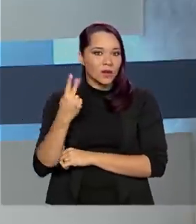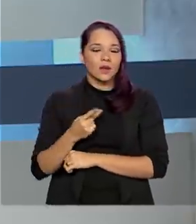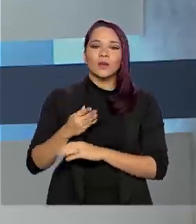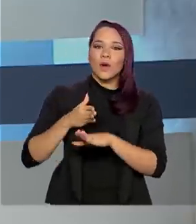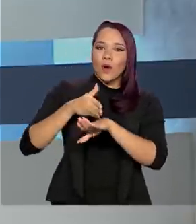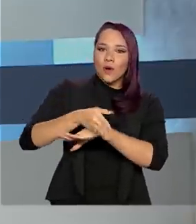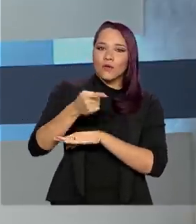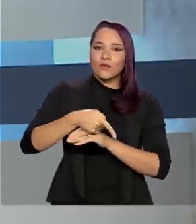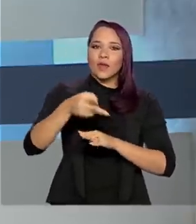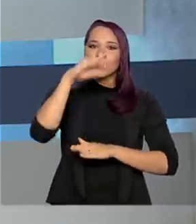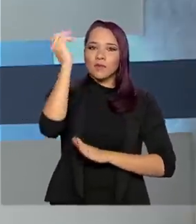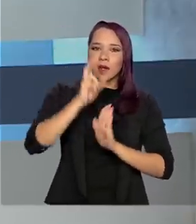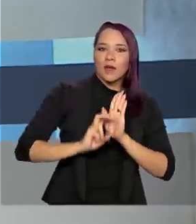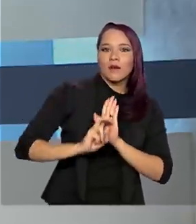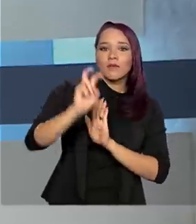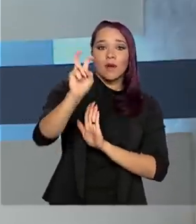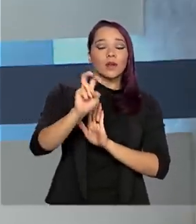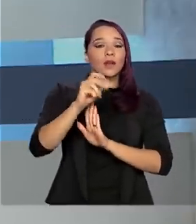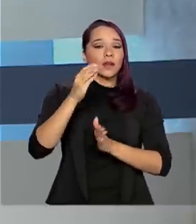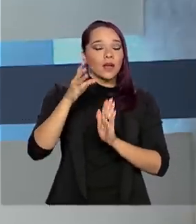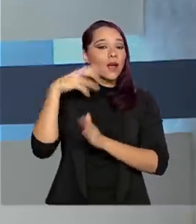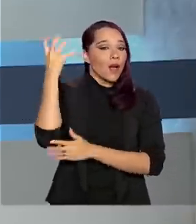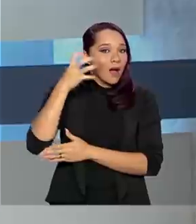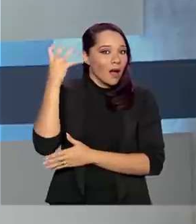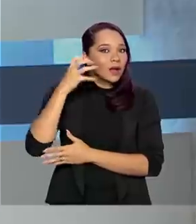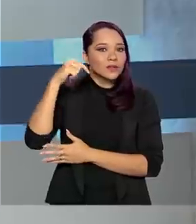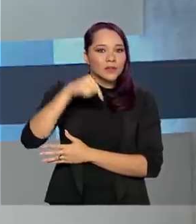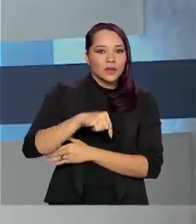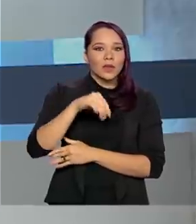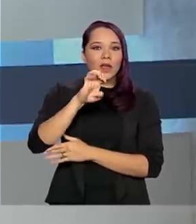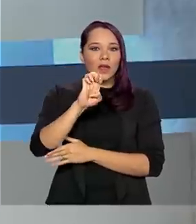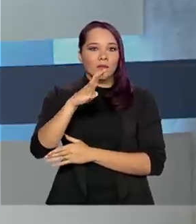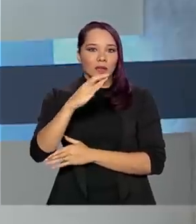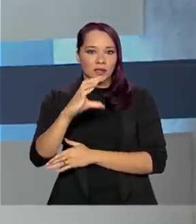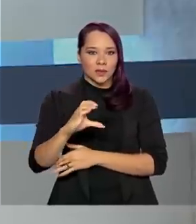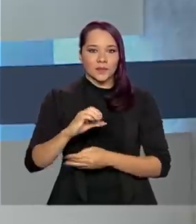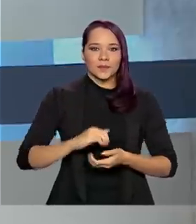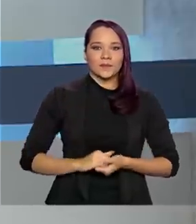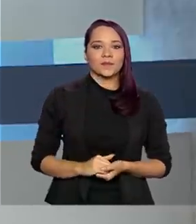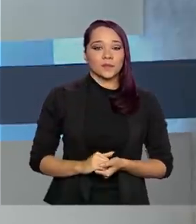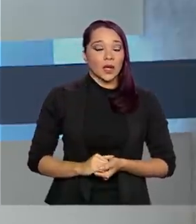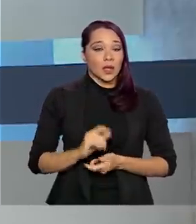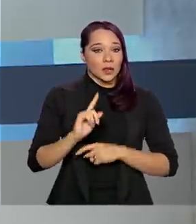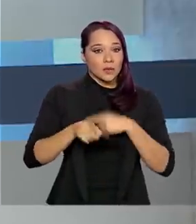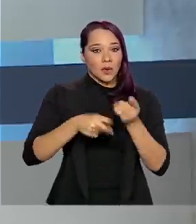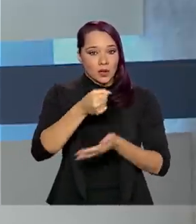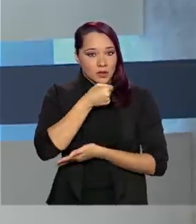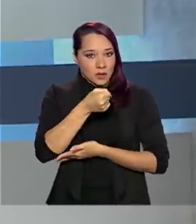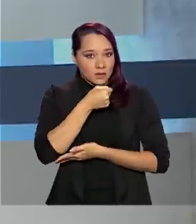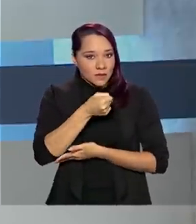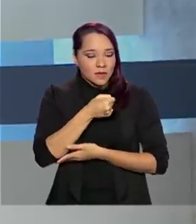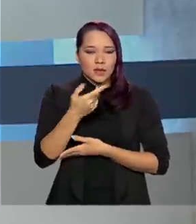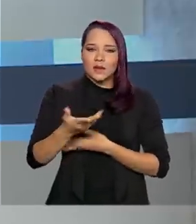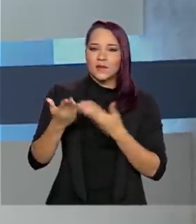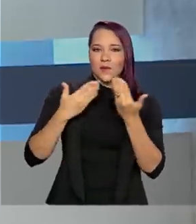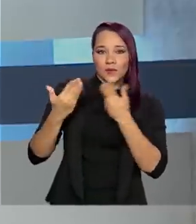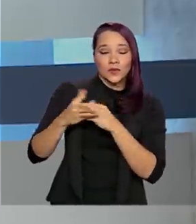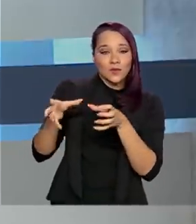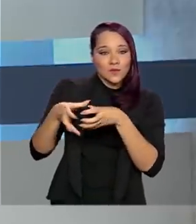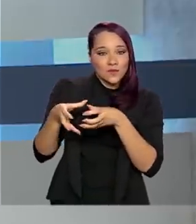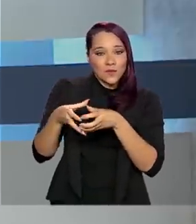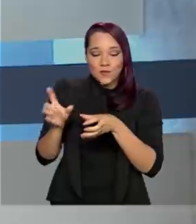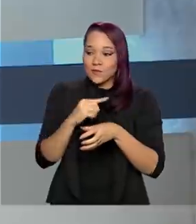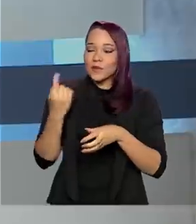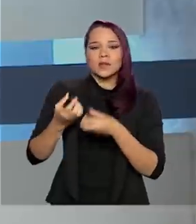ontem da Voz do Brasil, programa de rádio produzido pela empresa Brasil de Comunicação. Após a entrevista, ele conversou com a nossa equipe